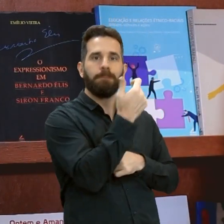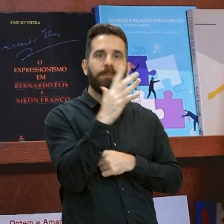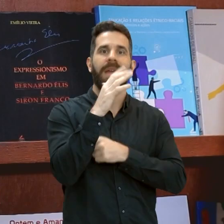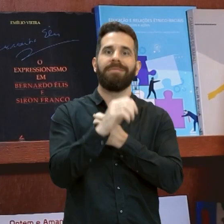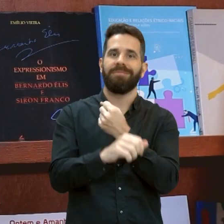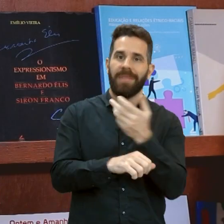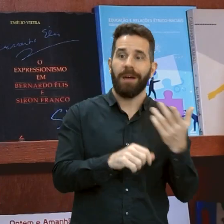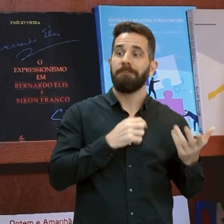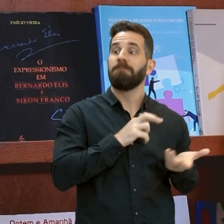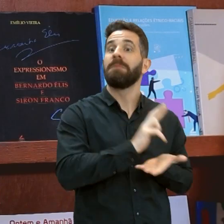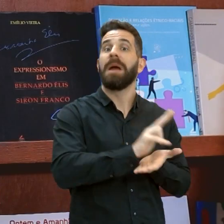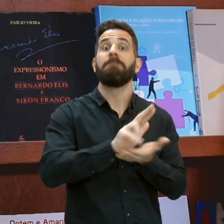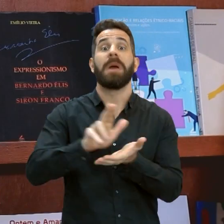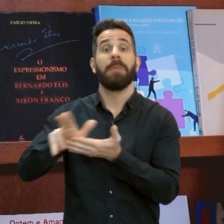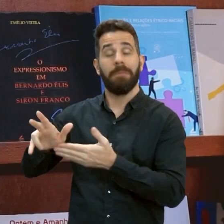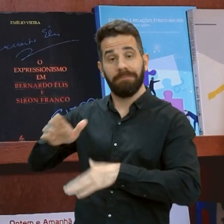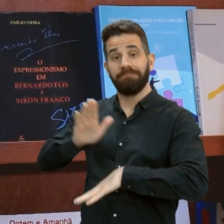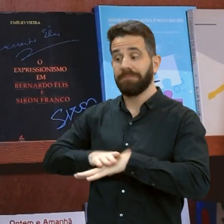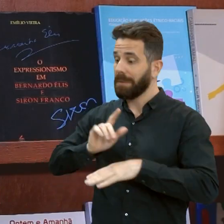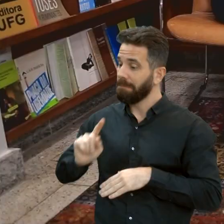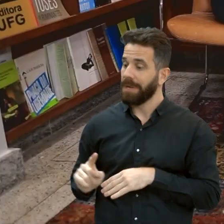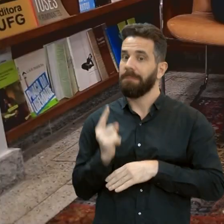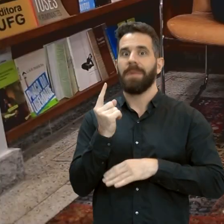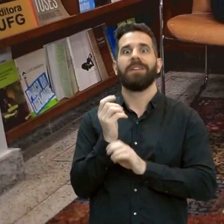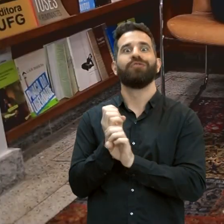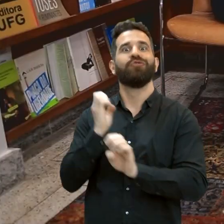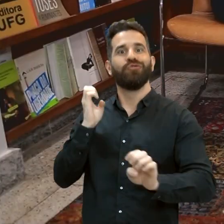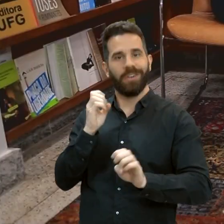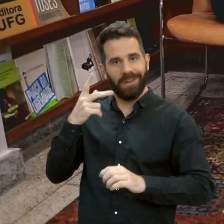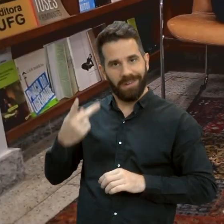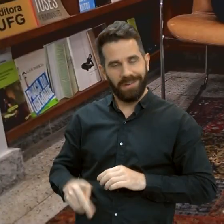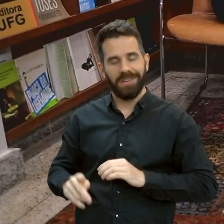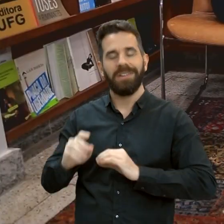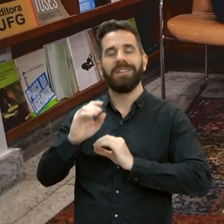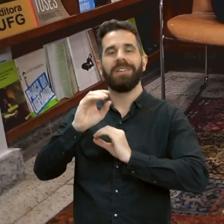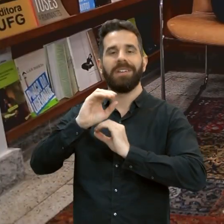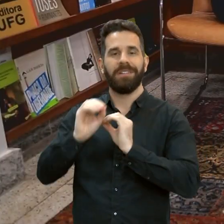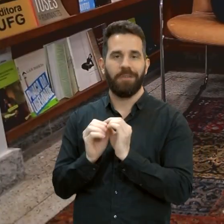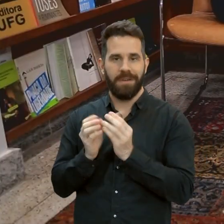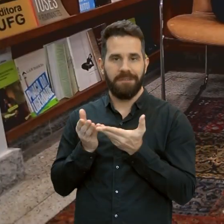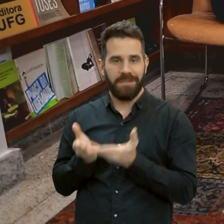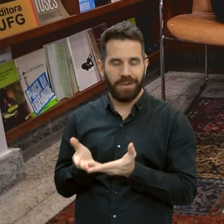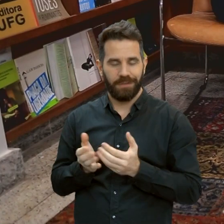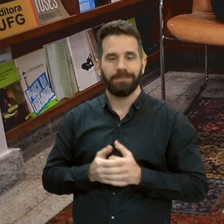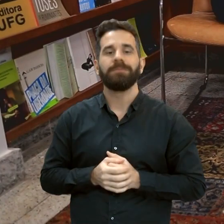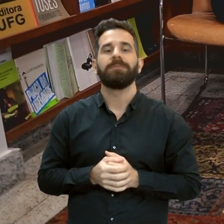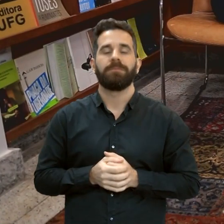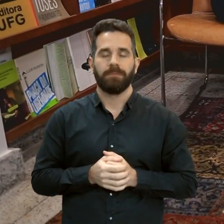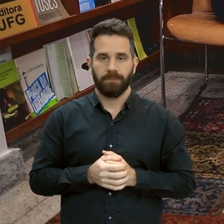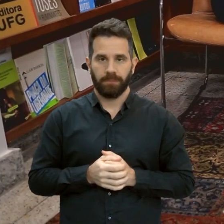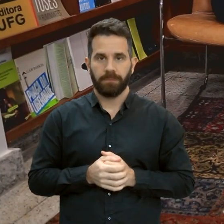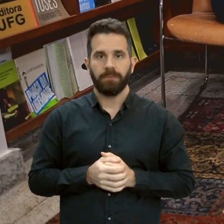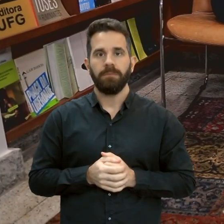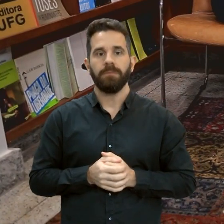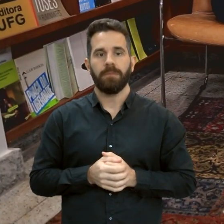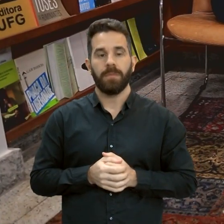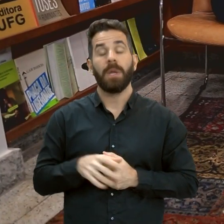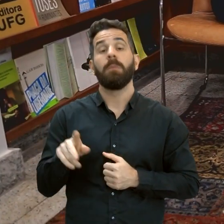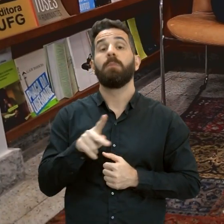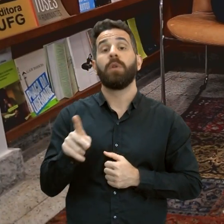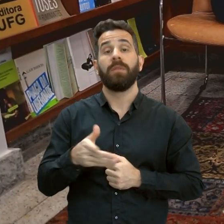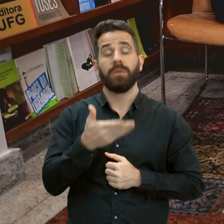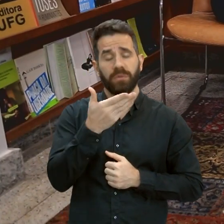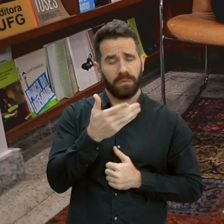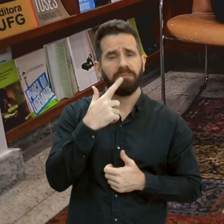protagonistas do ensino de engenharia no estado de Goiás. Professora Rosângela, tiveram alguns aspectos que você destacou aqui bastante